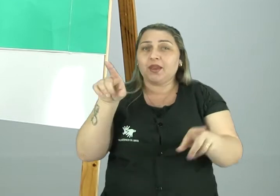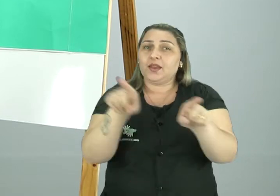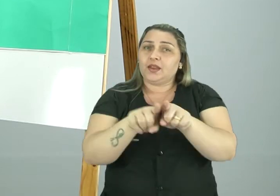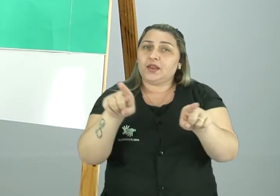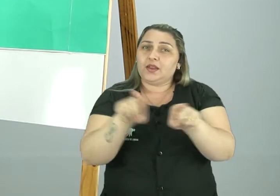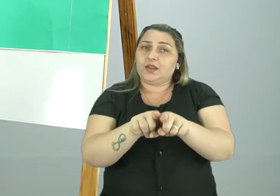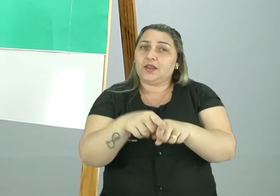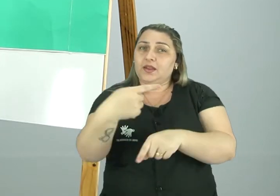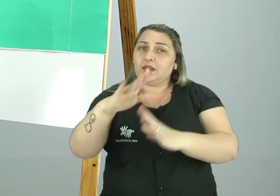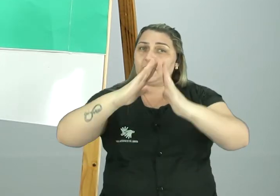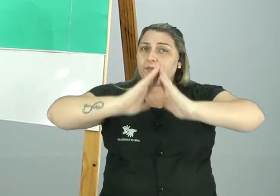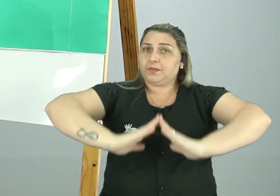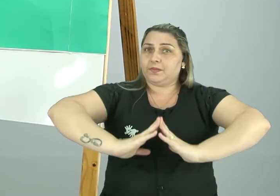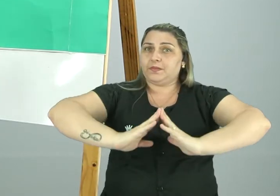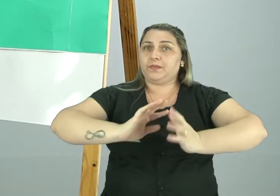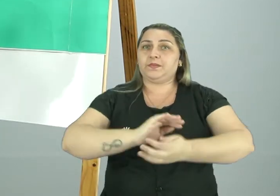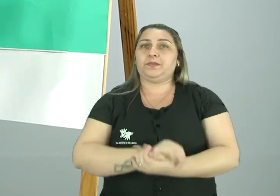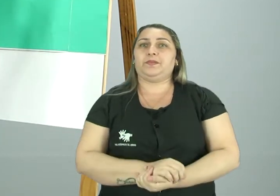moram.